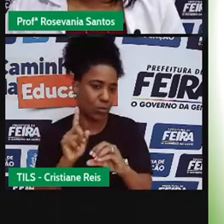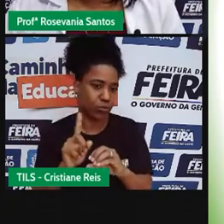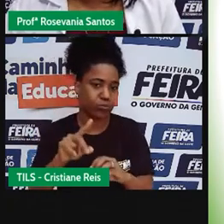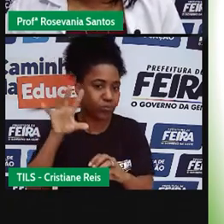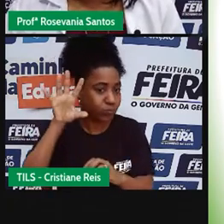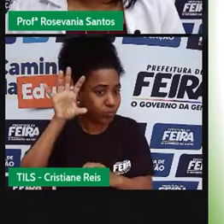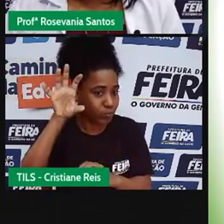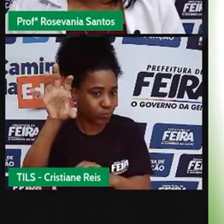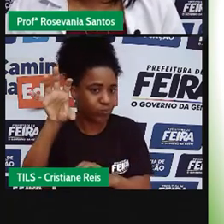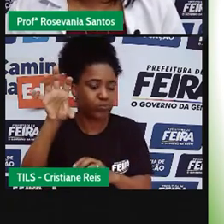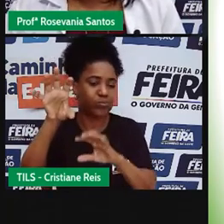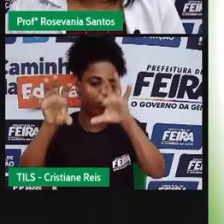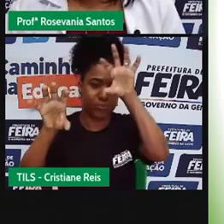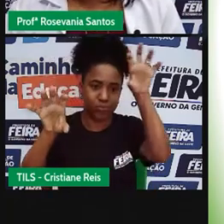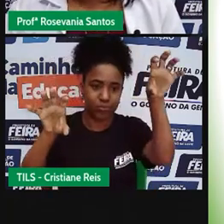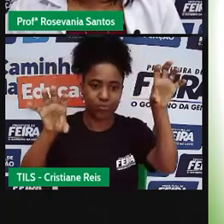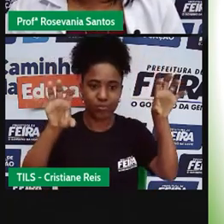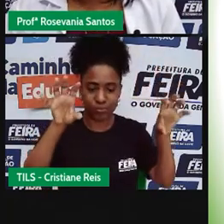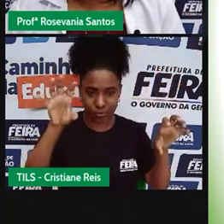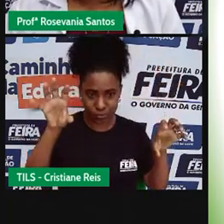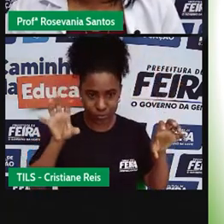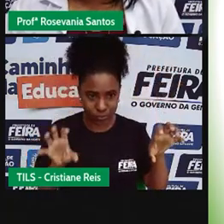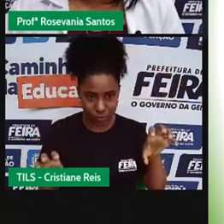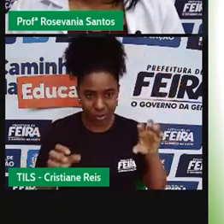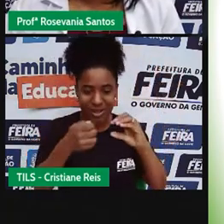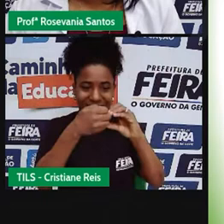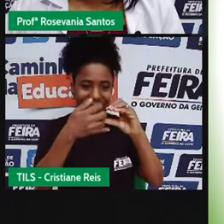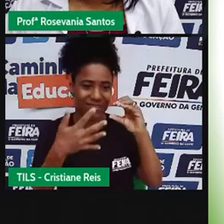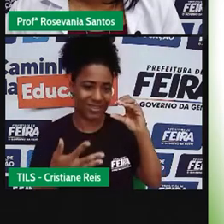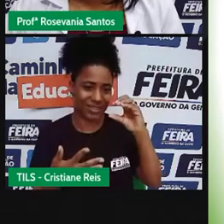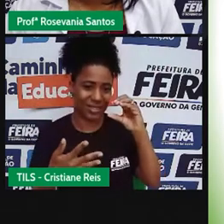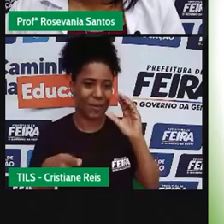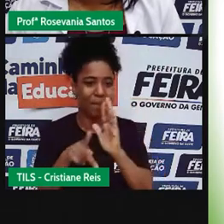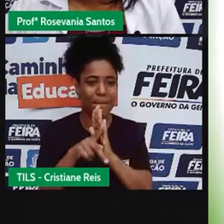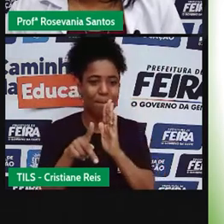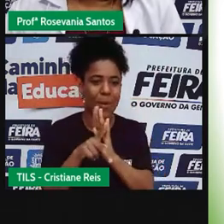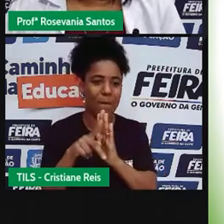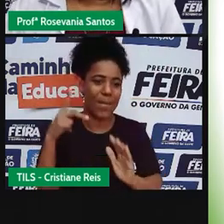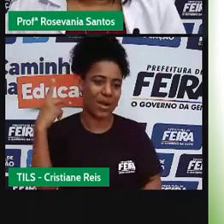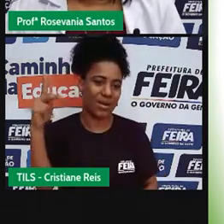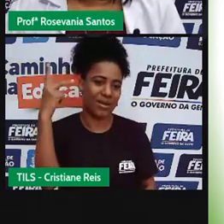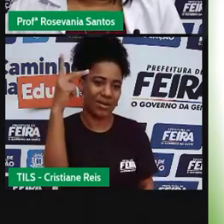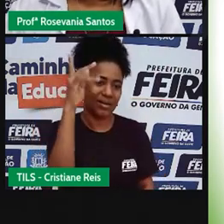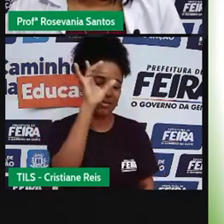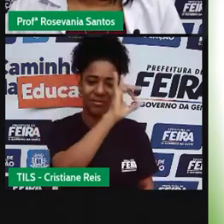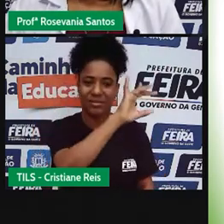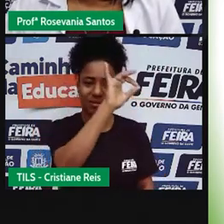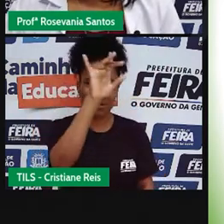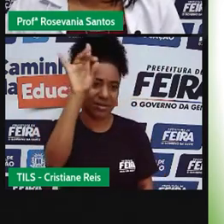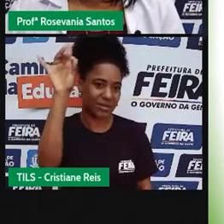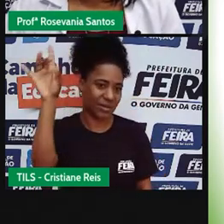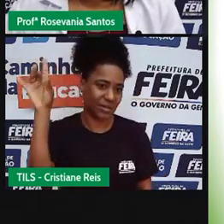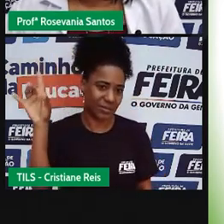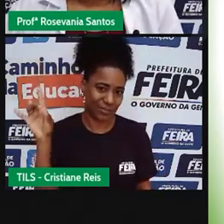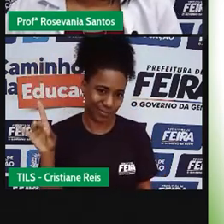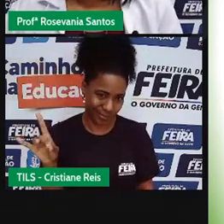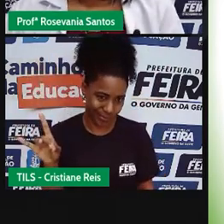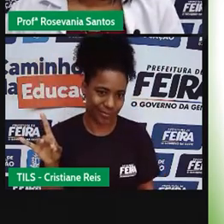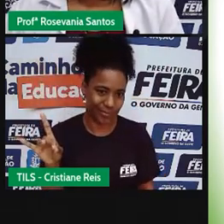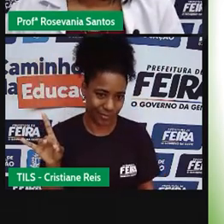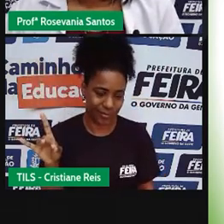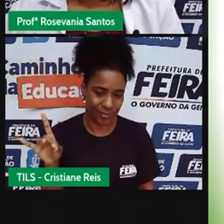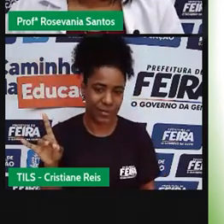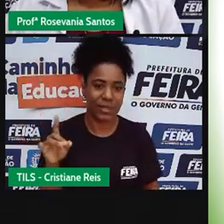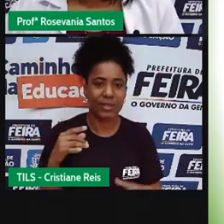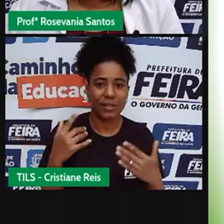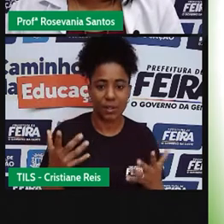Todos eles aqui, né, estão, todos os estados estão somente em uma divisão, não participam de